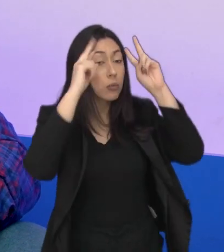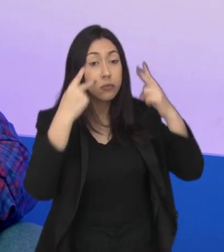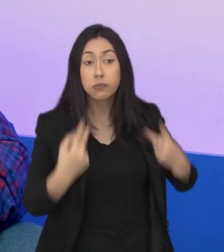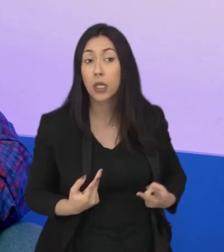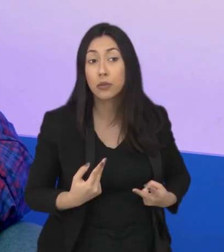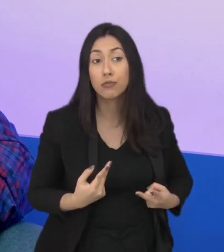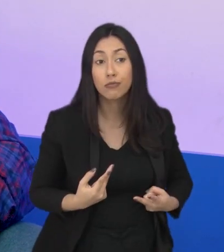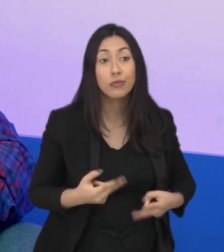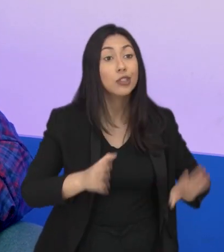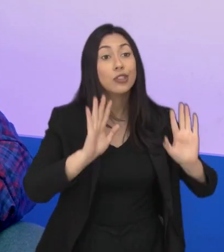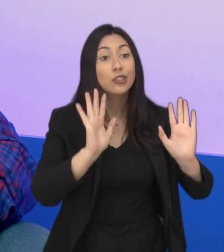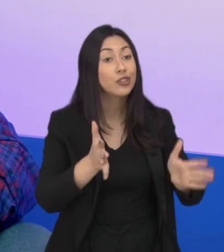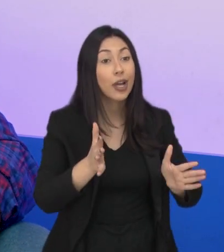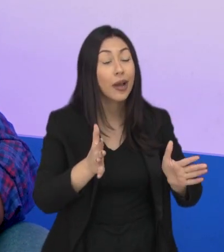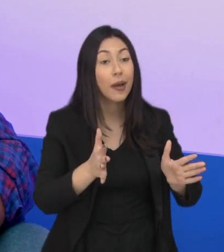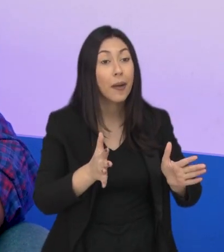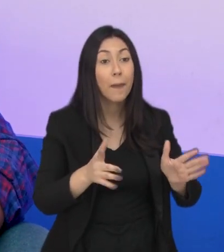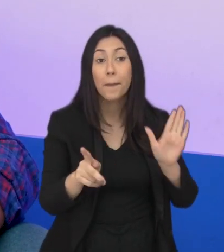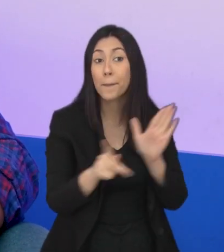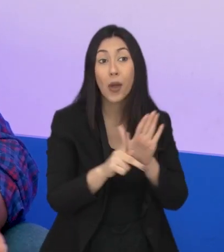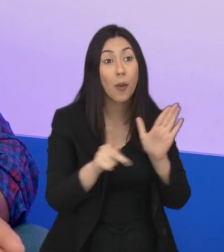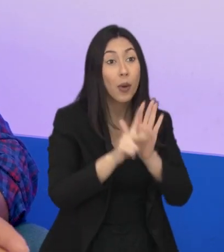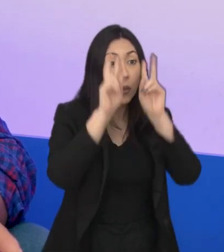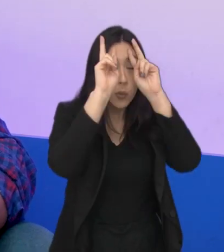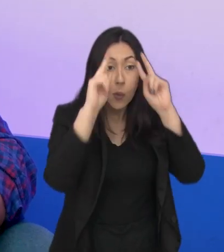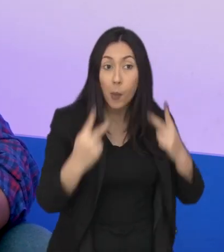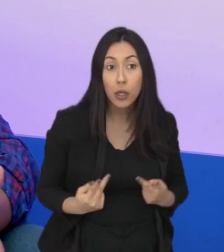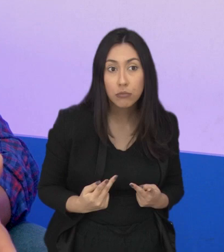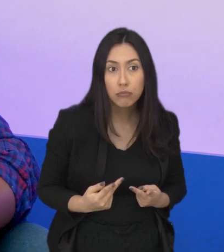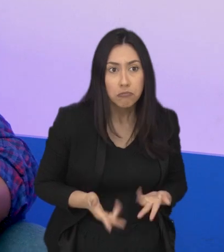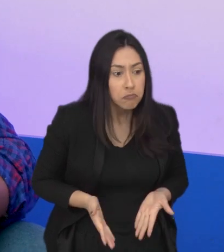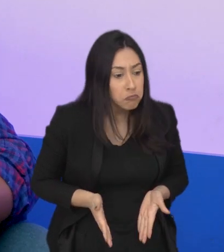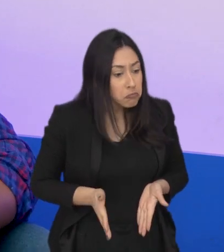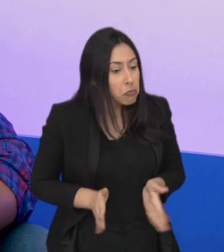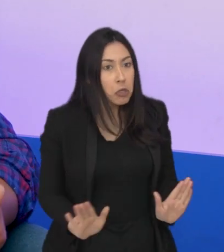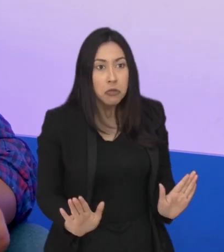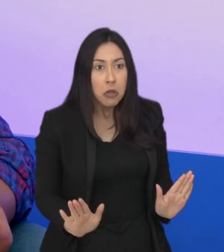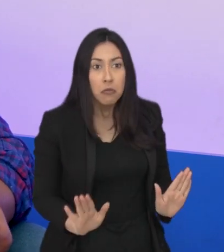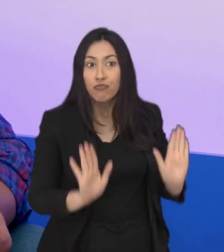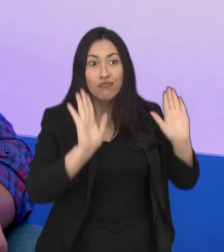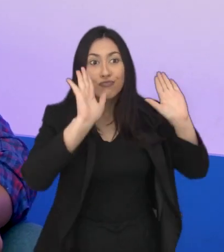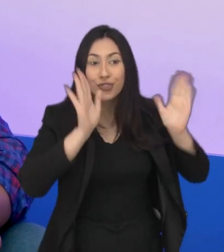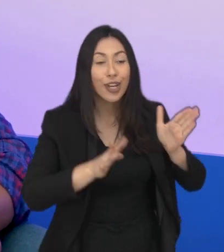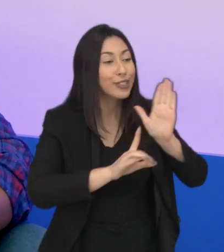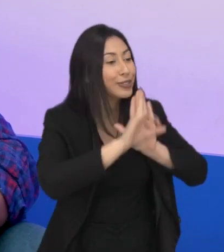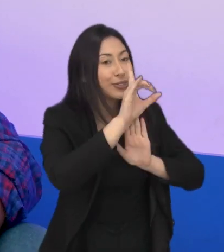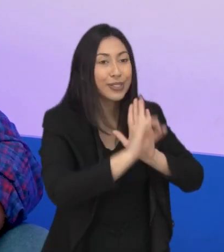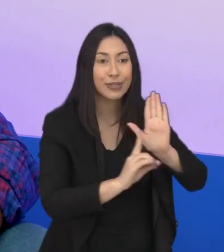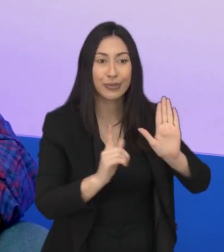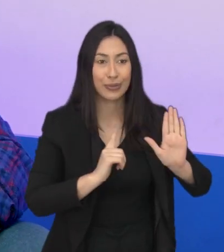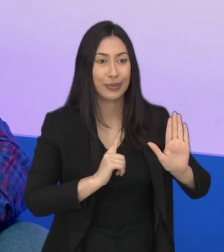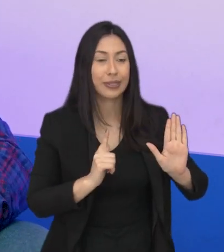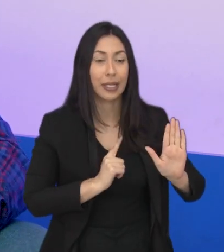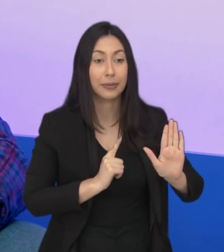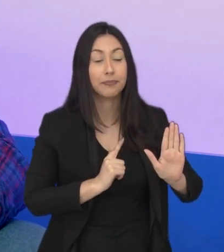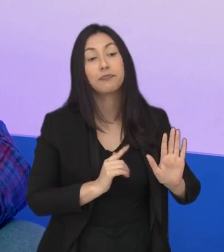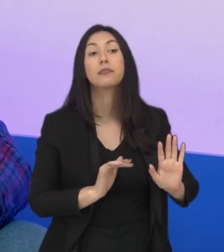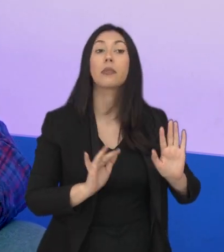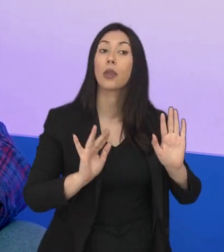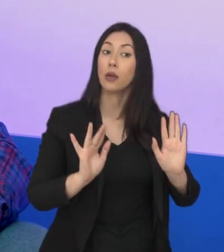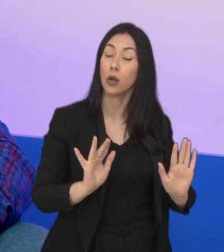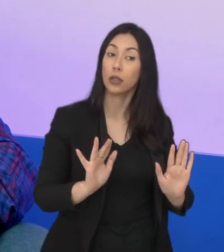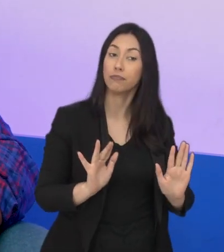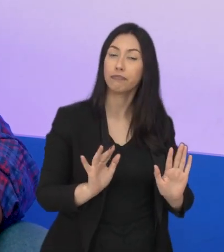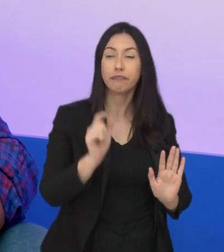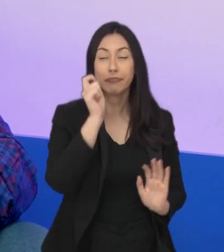é inerente da pessoa humana. Você é humano, você já nasce, né? Desde a concepção já tem os direitos humanos. Agora,